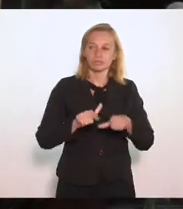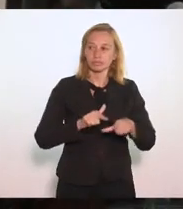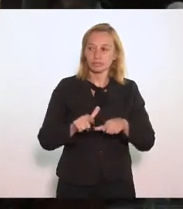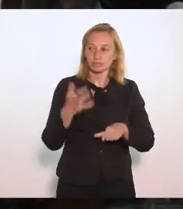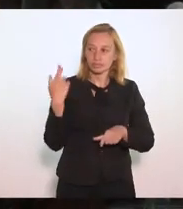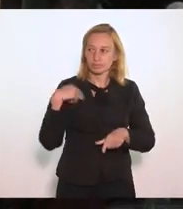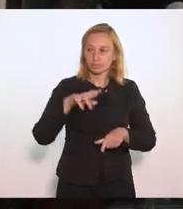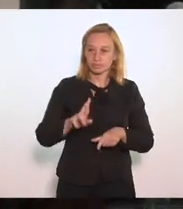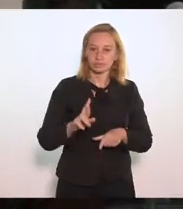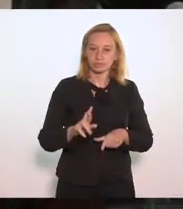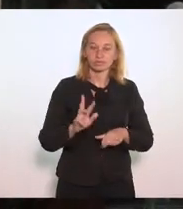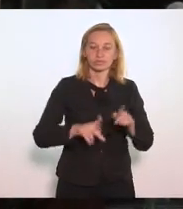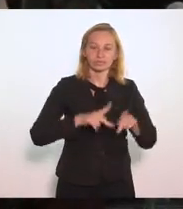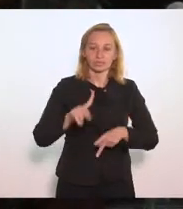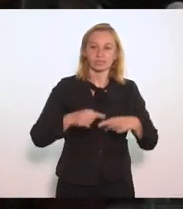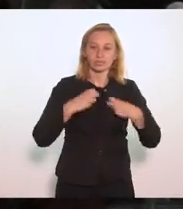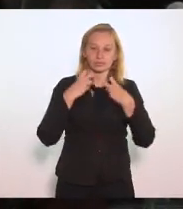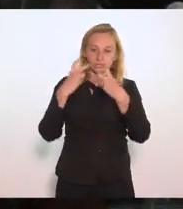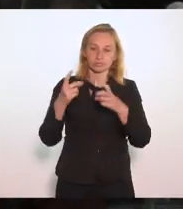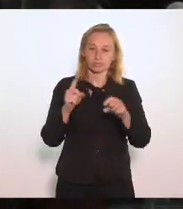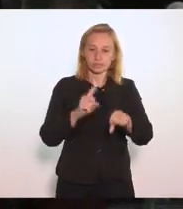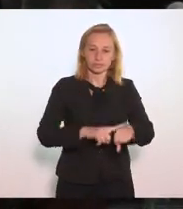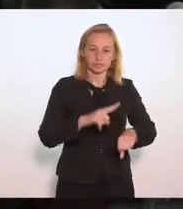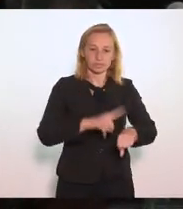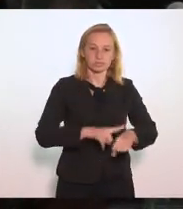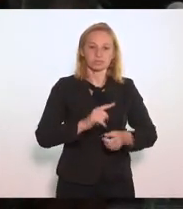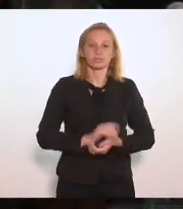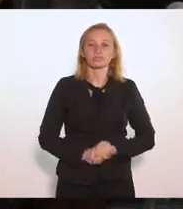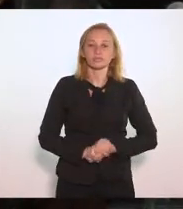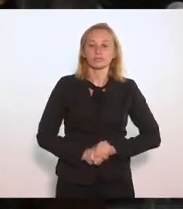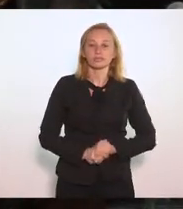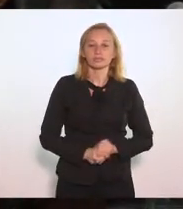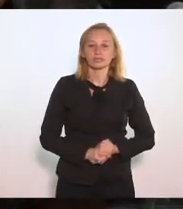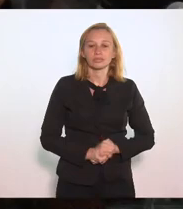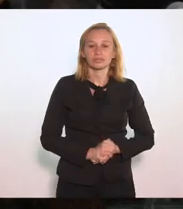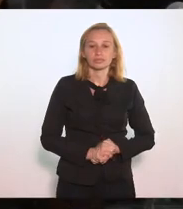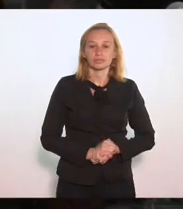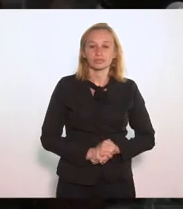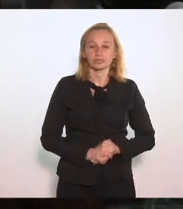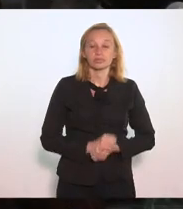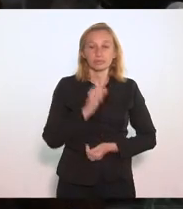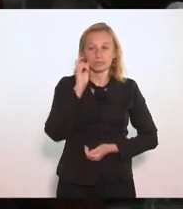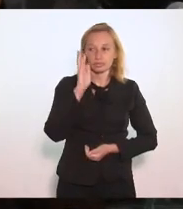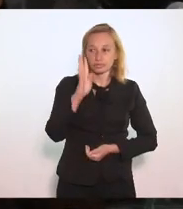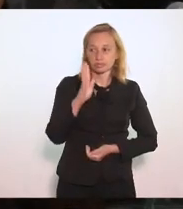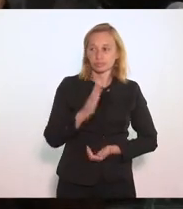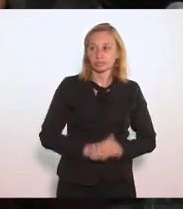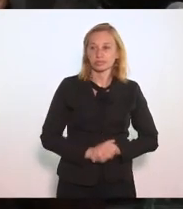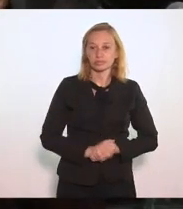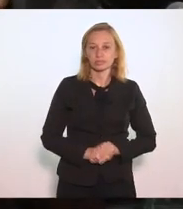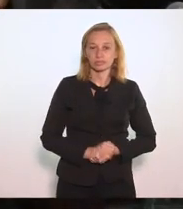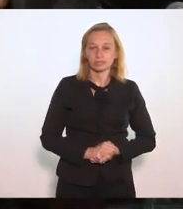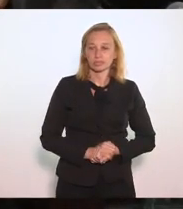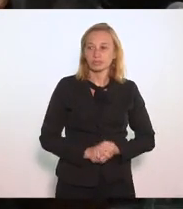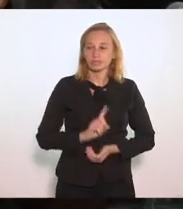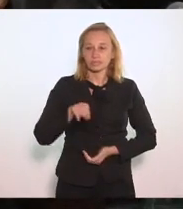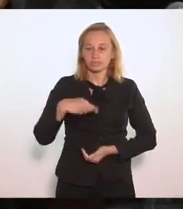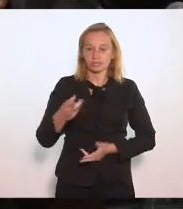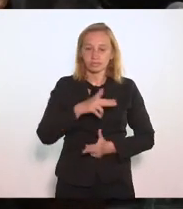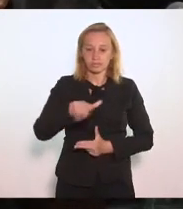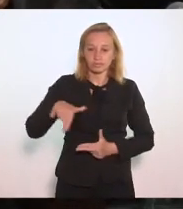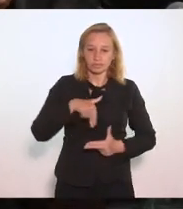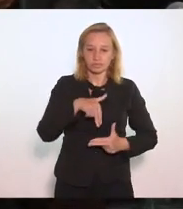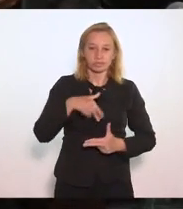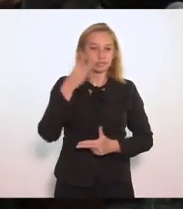Dirija Proclama Proclama Neste Momento Vamos Nessa esperança Valeu O orador